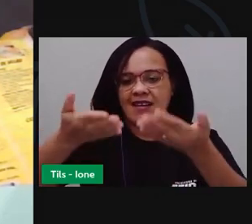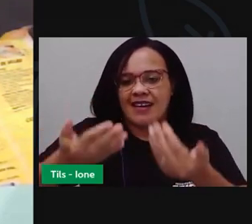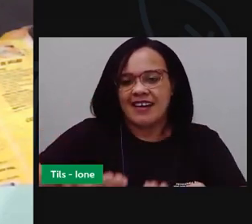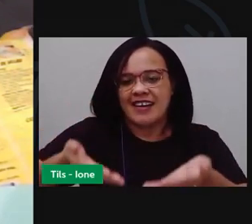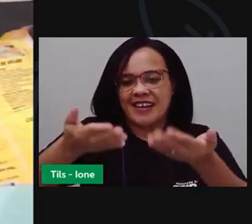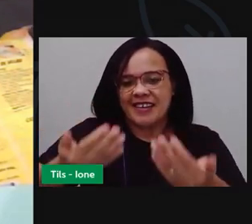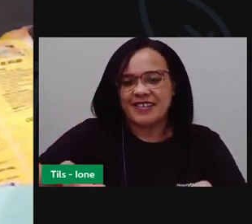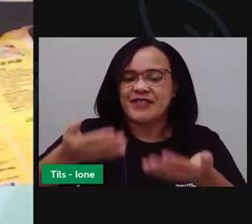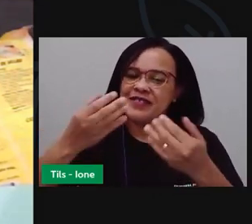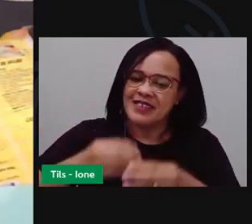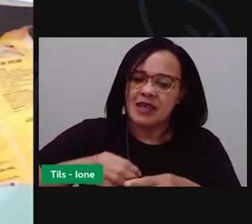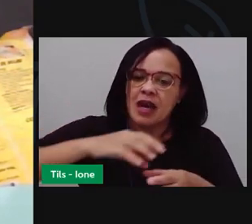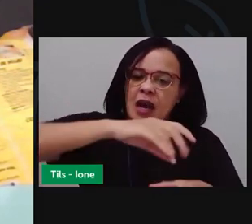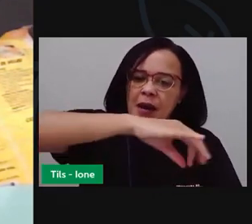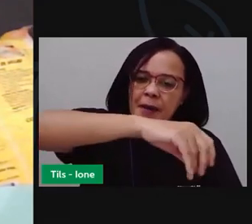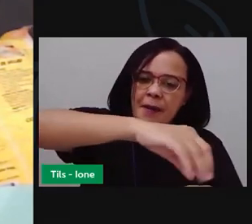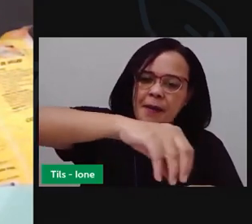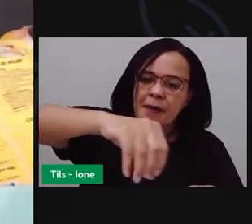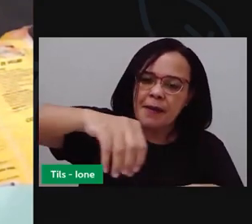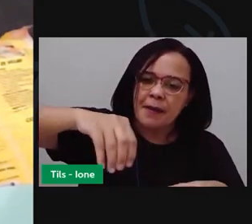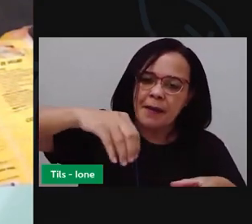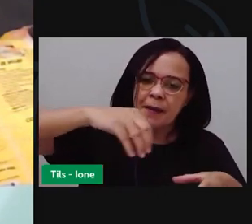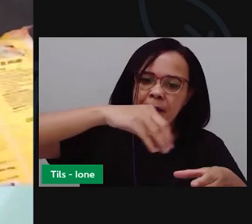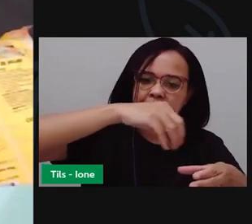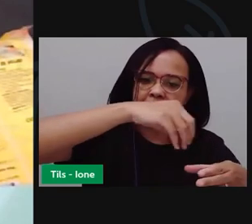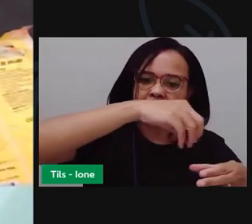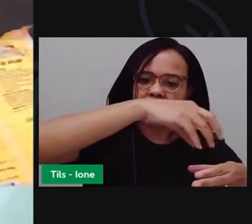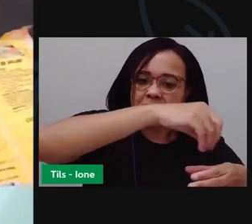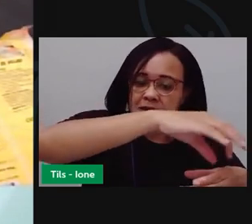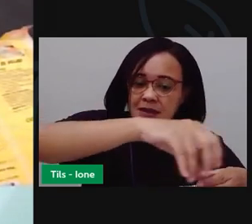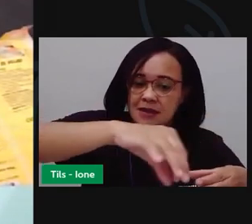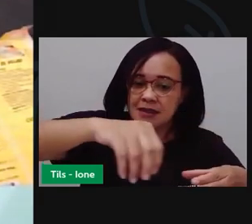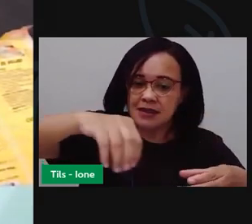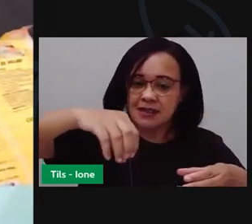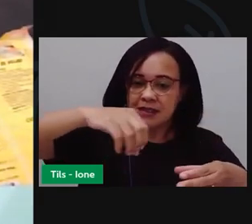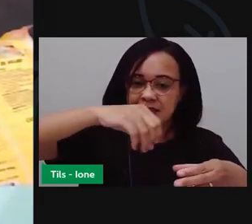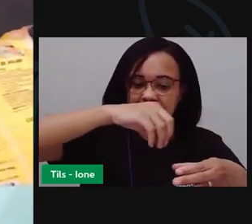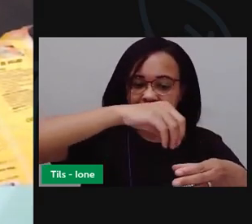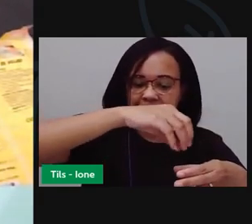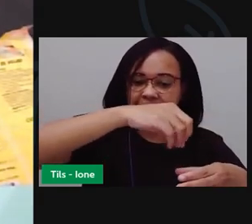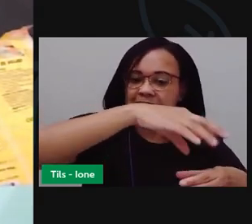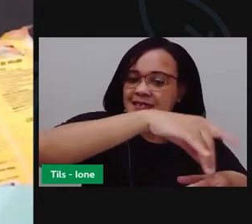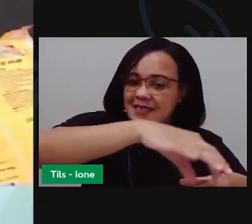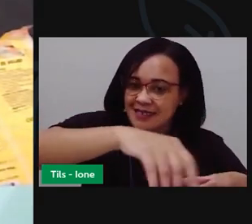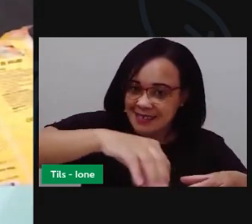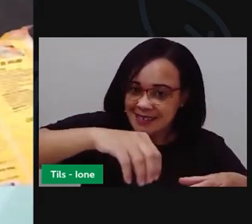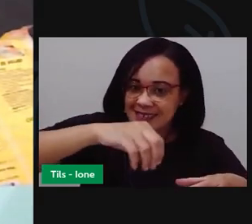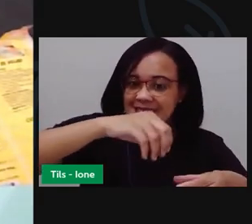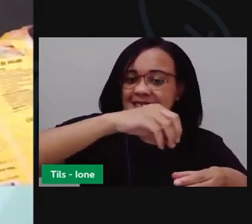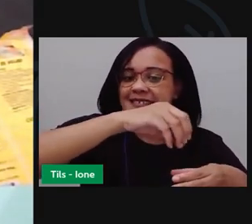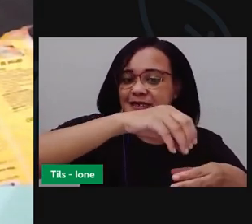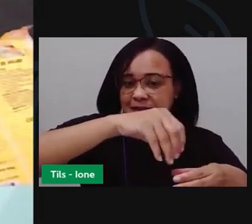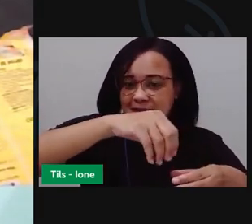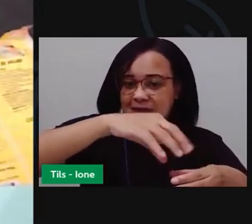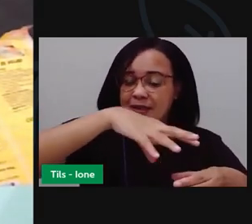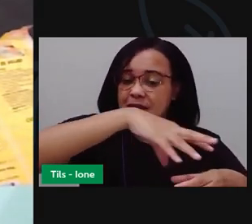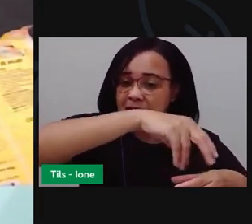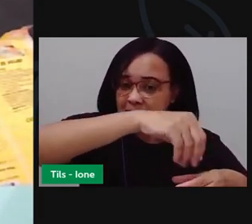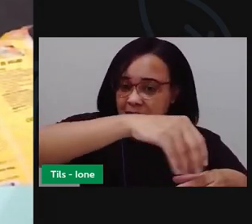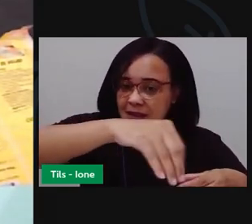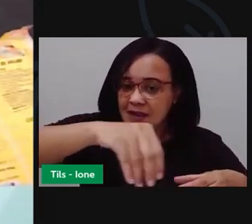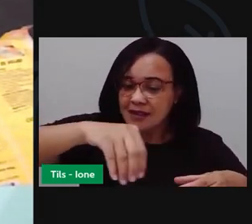passar a colher assim, não. Eu só vou ir despejando aos poucos